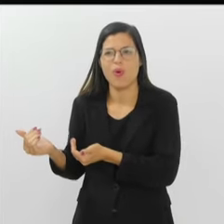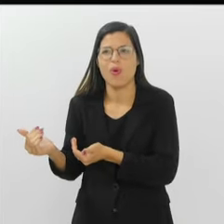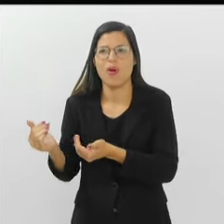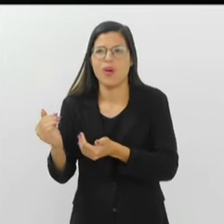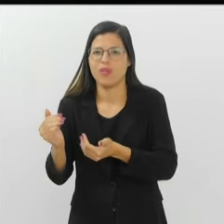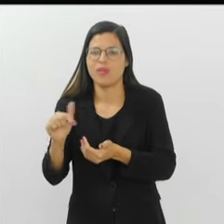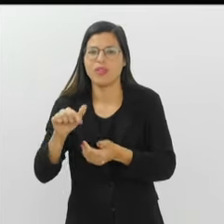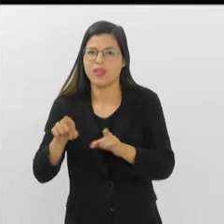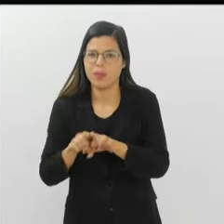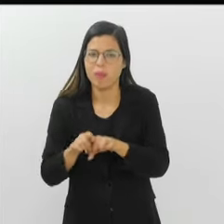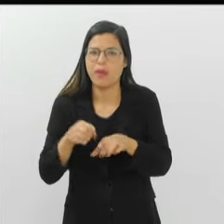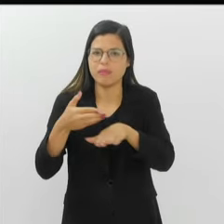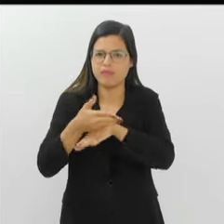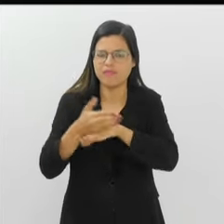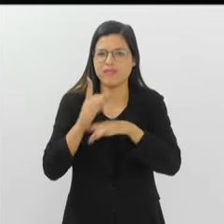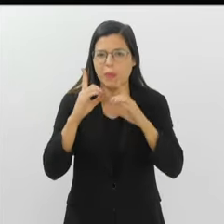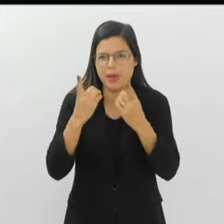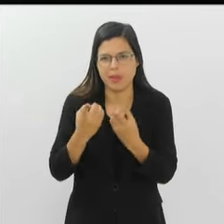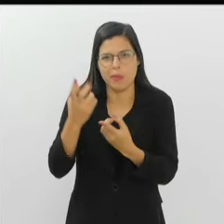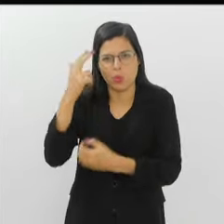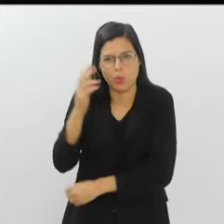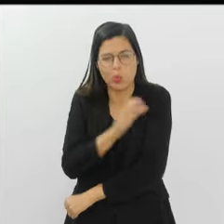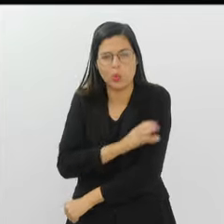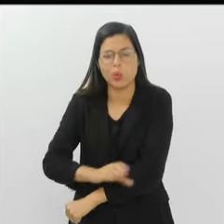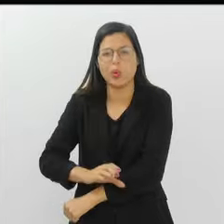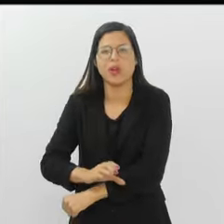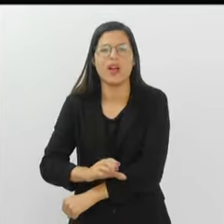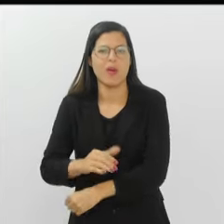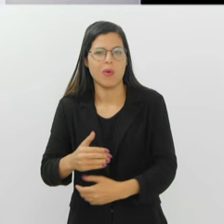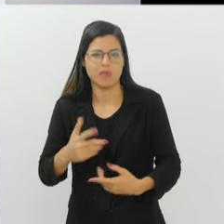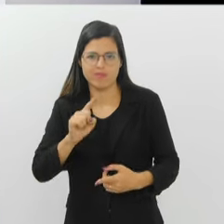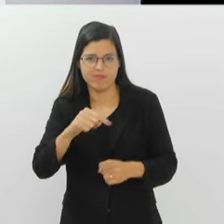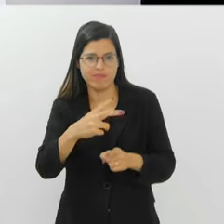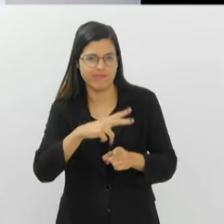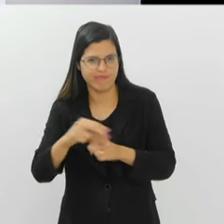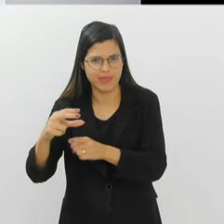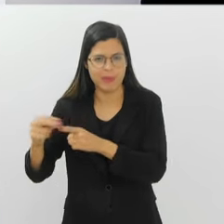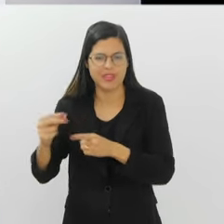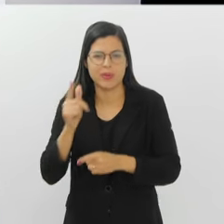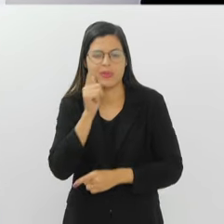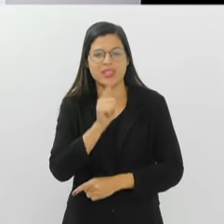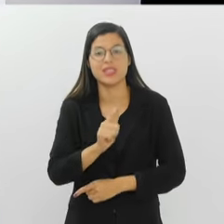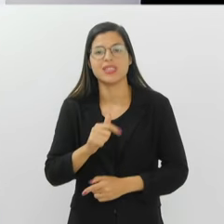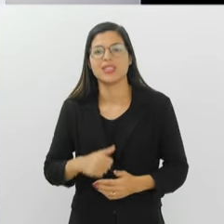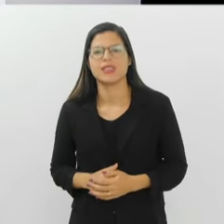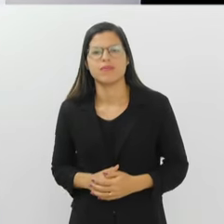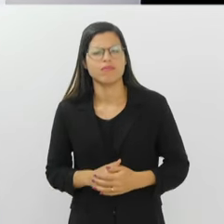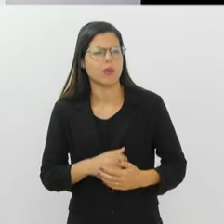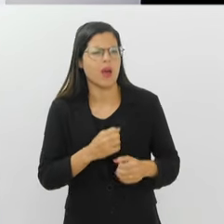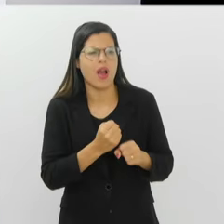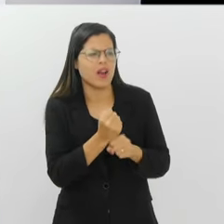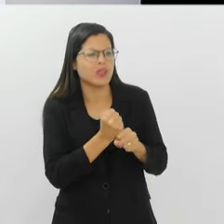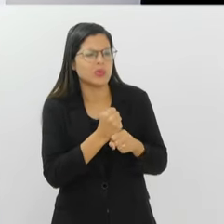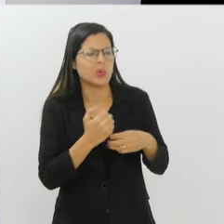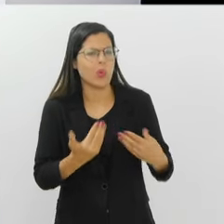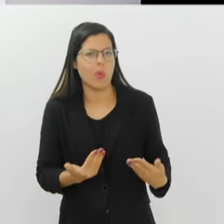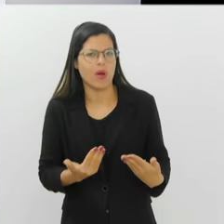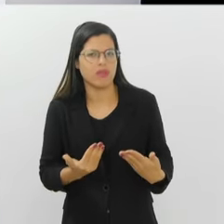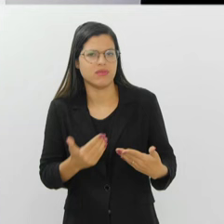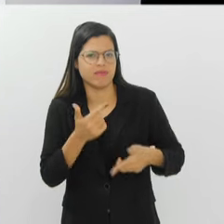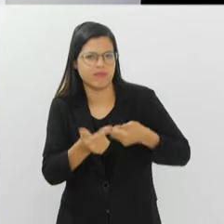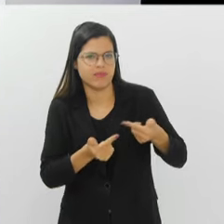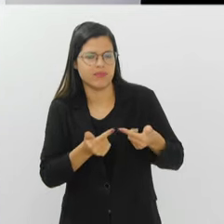envolvo com o departamento cultural, até que me torno carnavalesco da agremiação. E quantos anos, mais ou menos, desse período aí de trabalho?